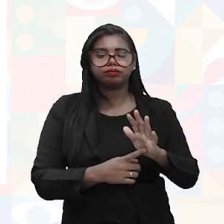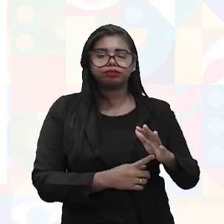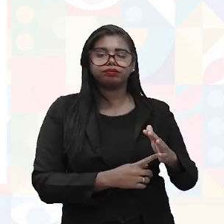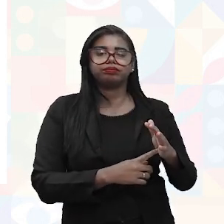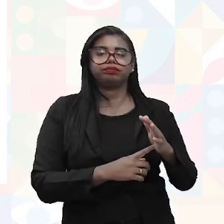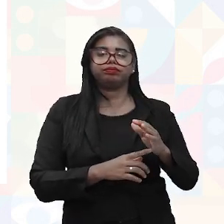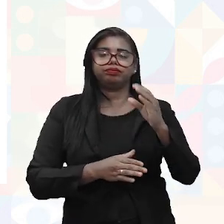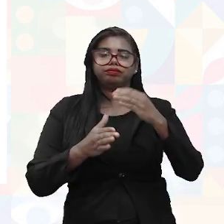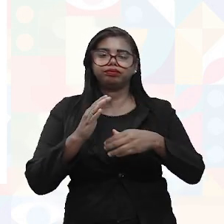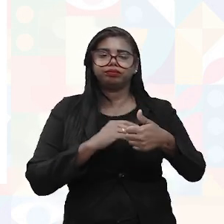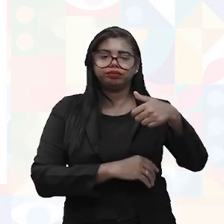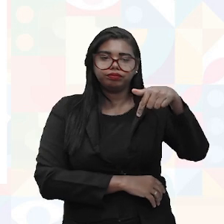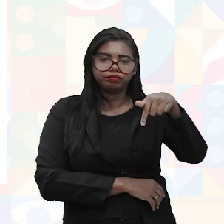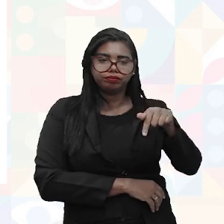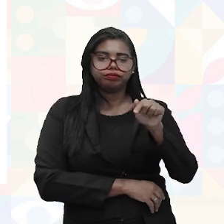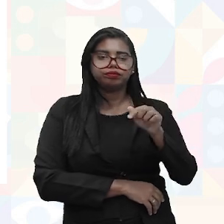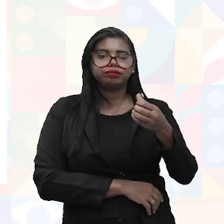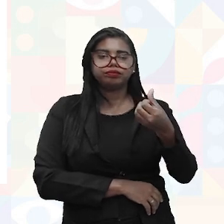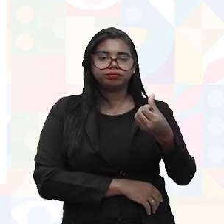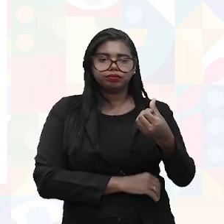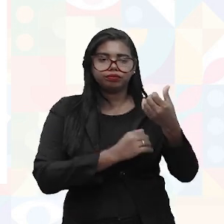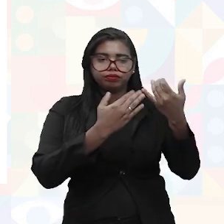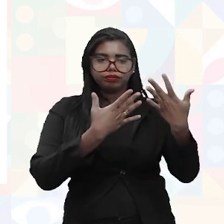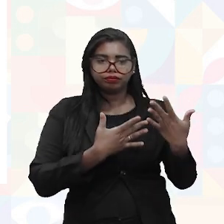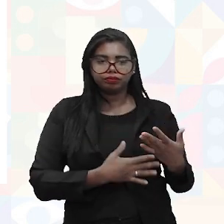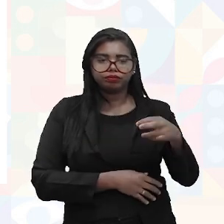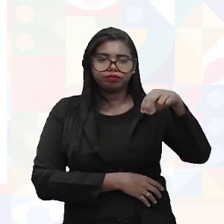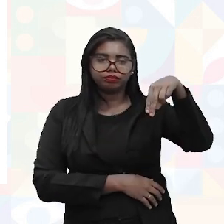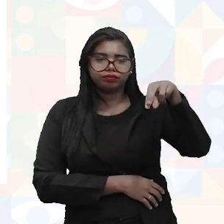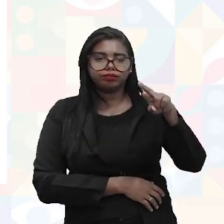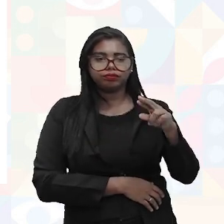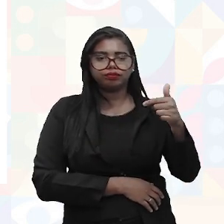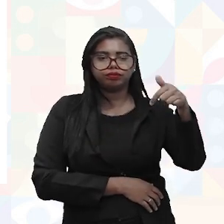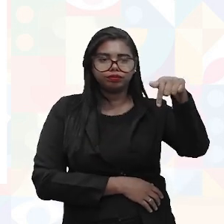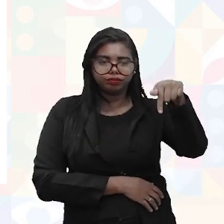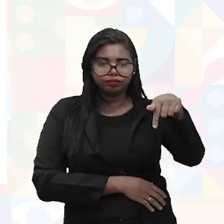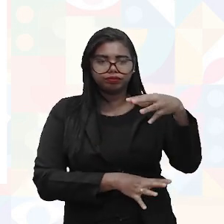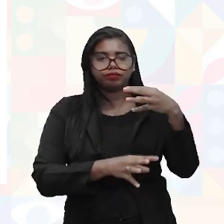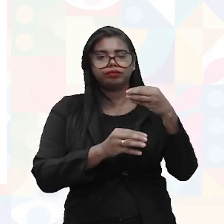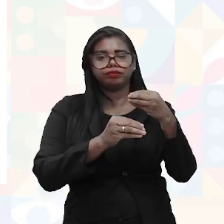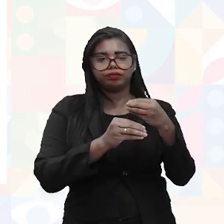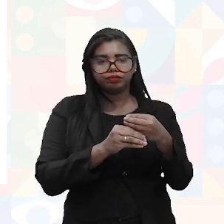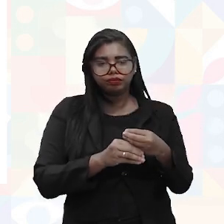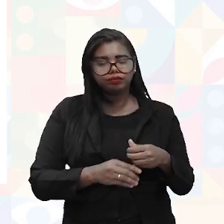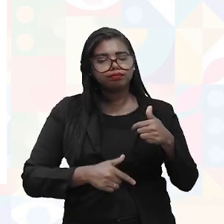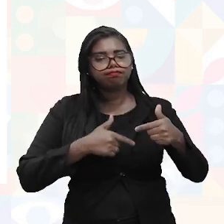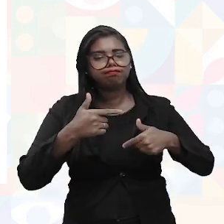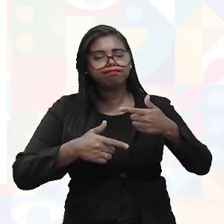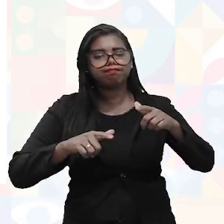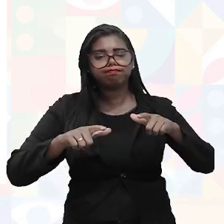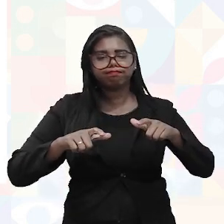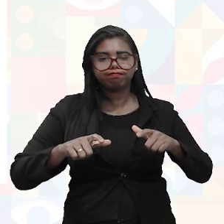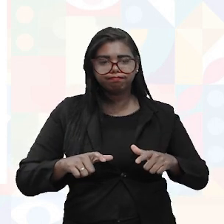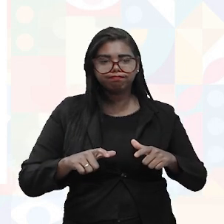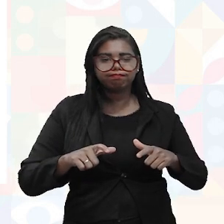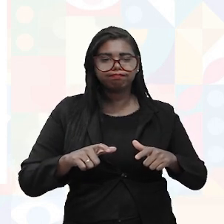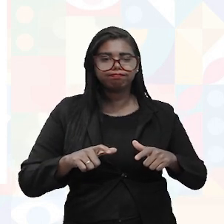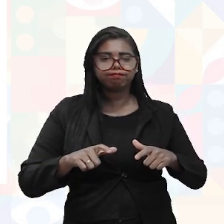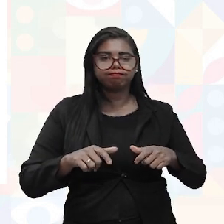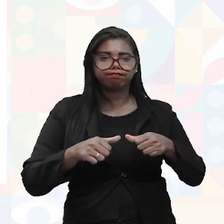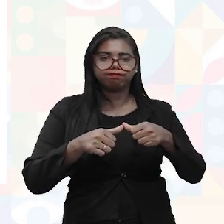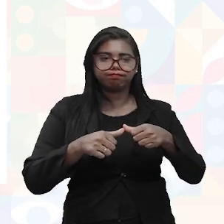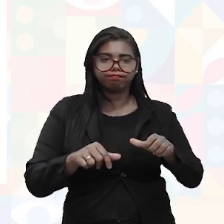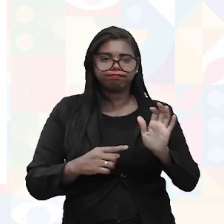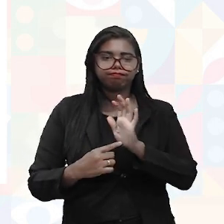capítulo 17.6, que diz lá na NR17, mobiliário dos postos de trabalho, que está lá